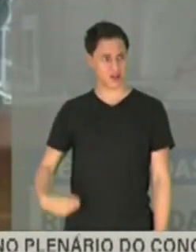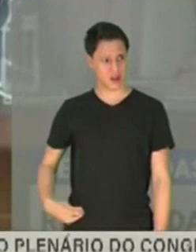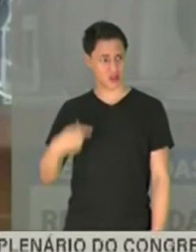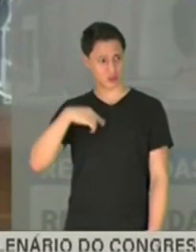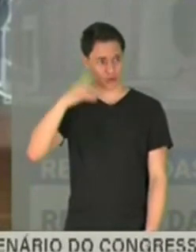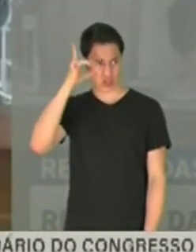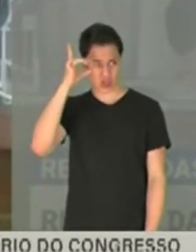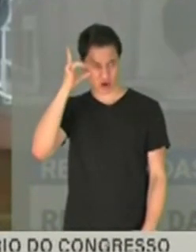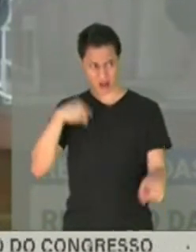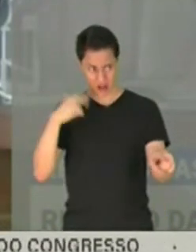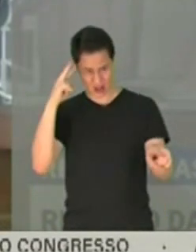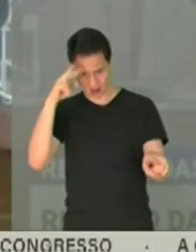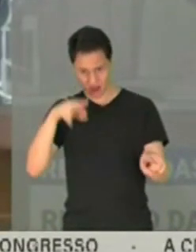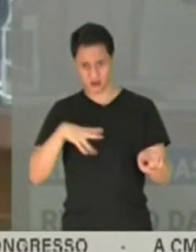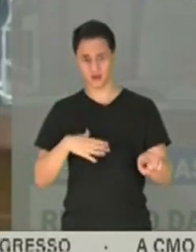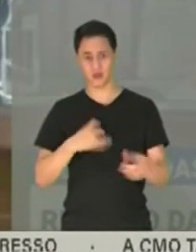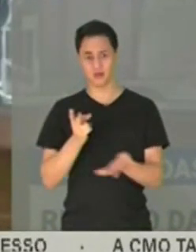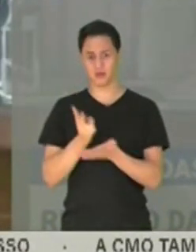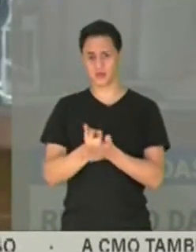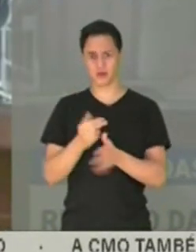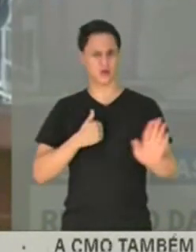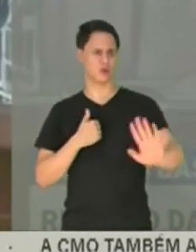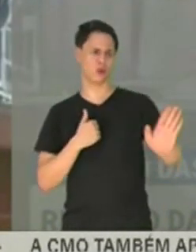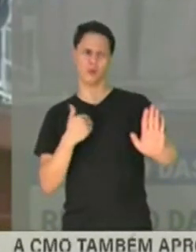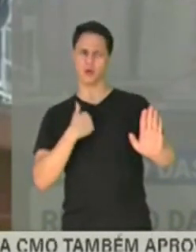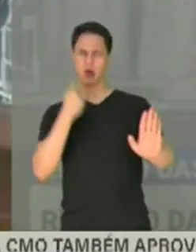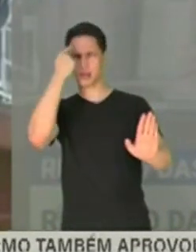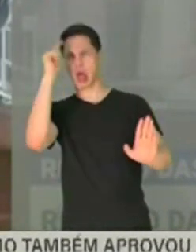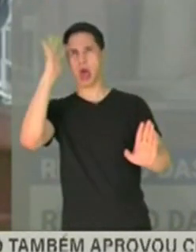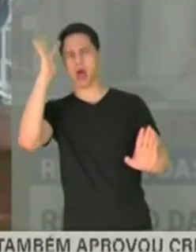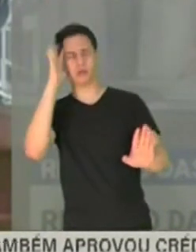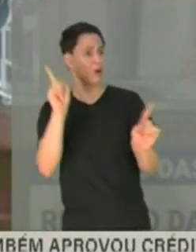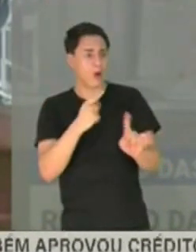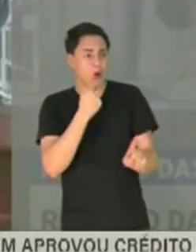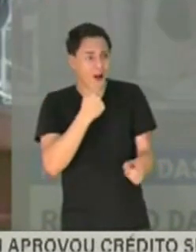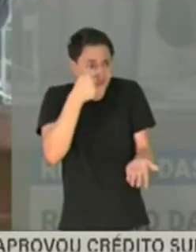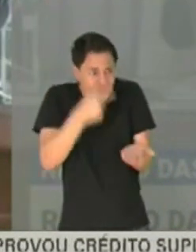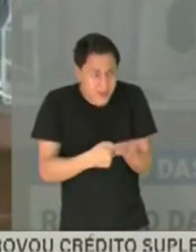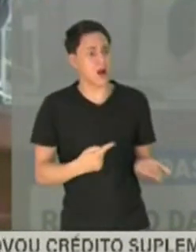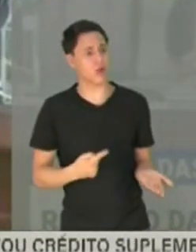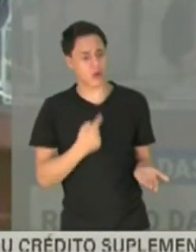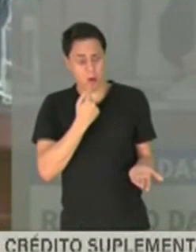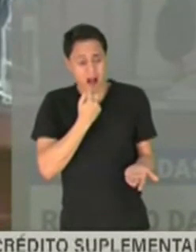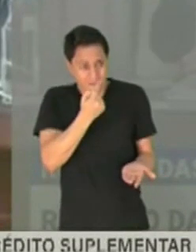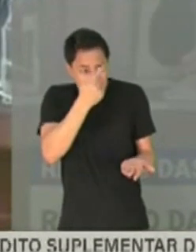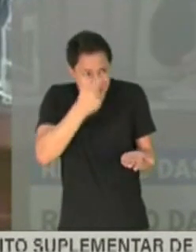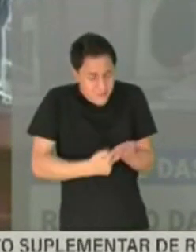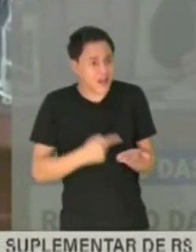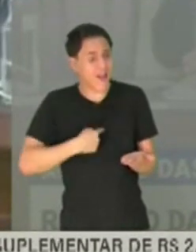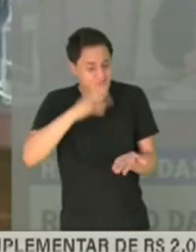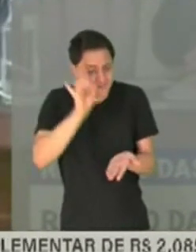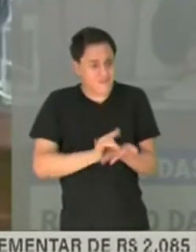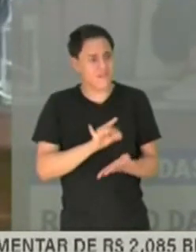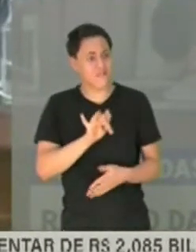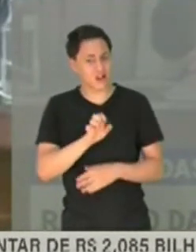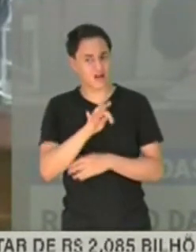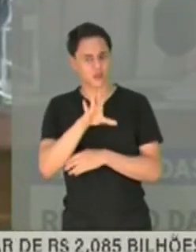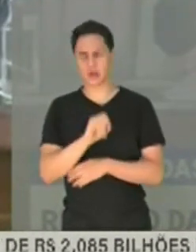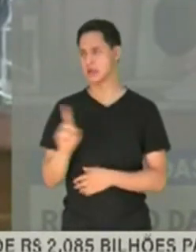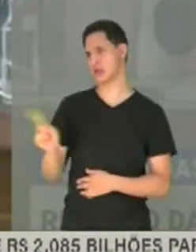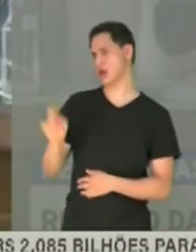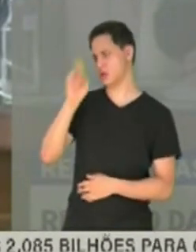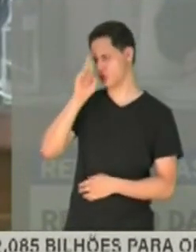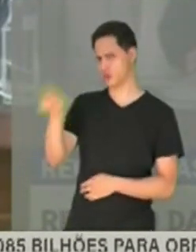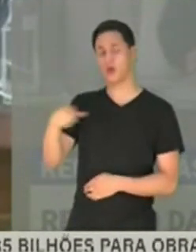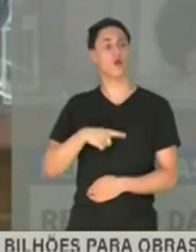Quem está ideologizando isso? Não, não, não. Não está ideologizando, não. Eu estou afirmando. Todo mundo está vendo. Eu estou relatando o fato. Não, o senhor... O fato.